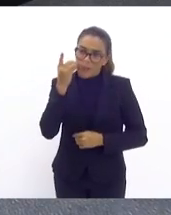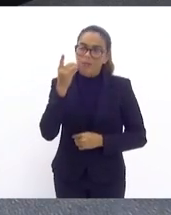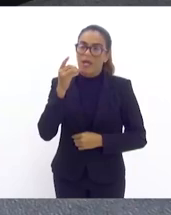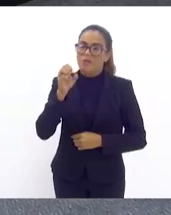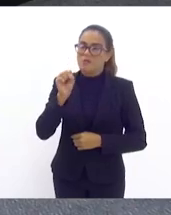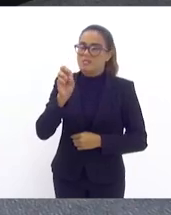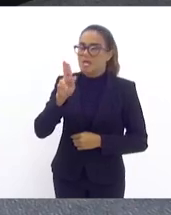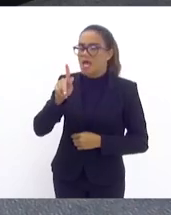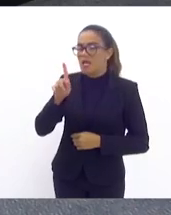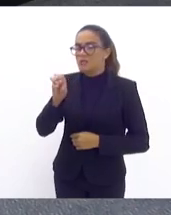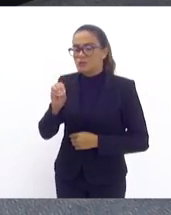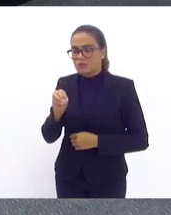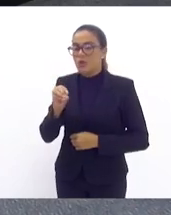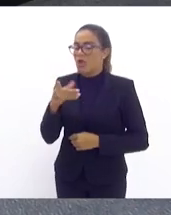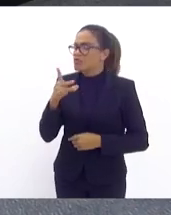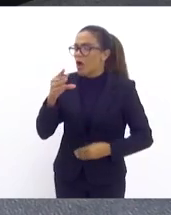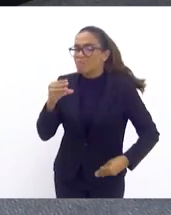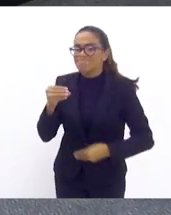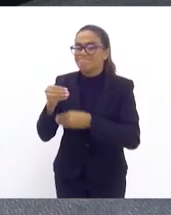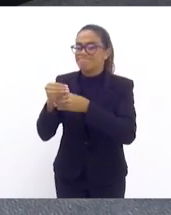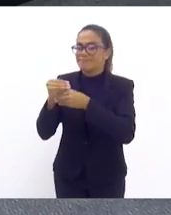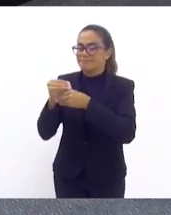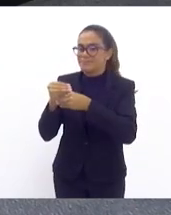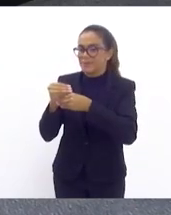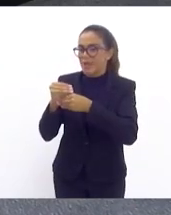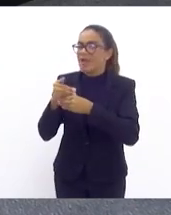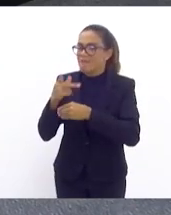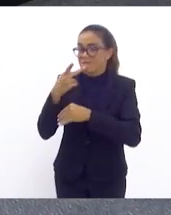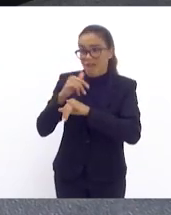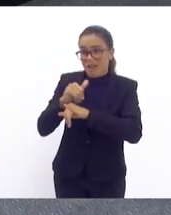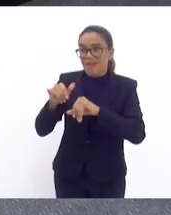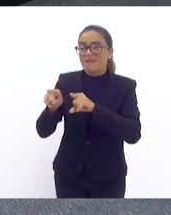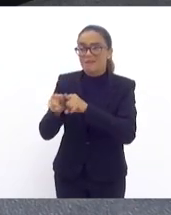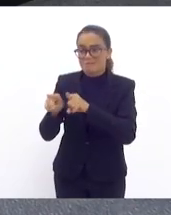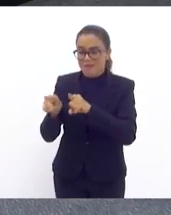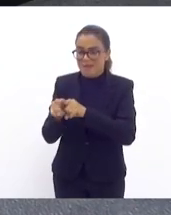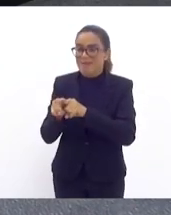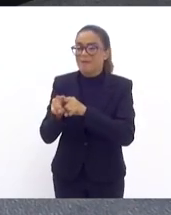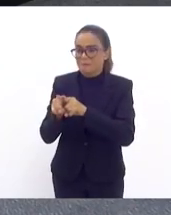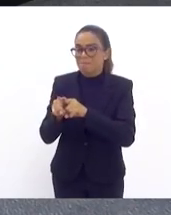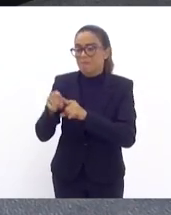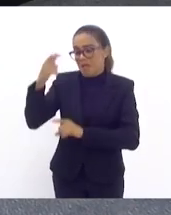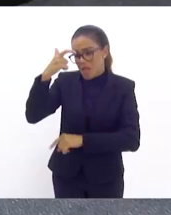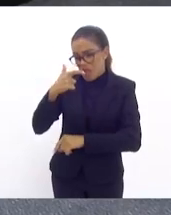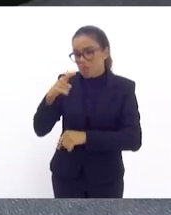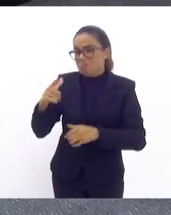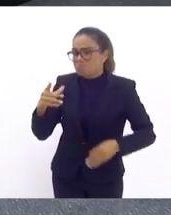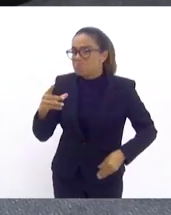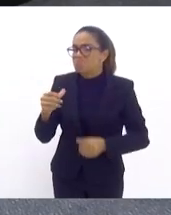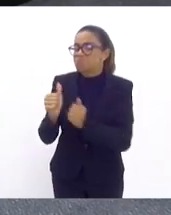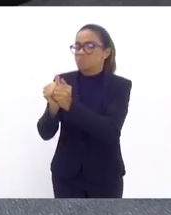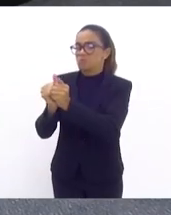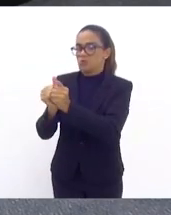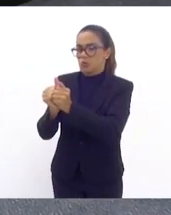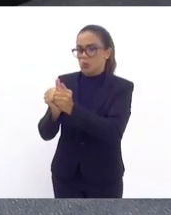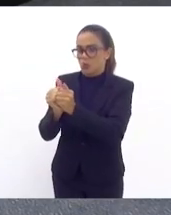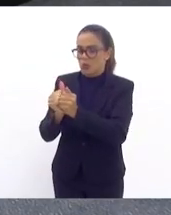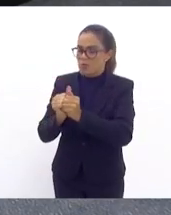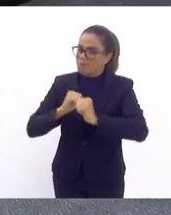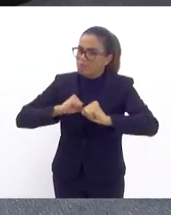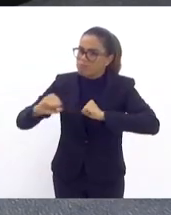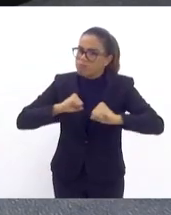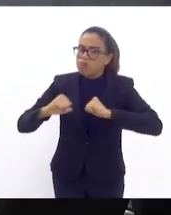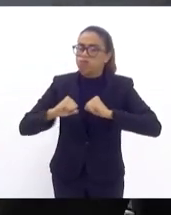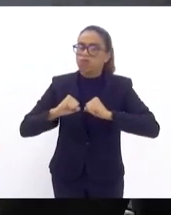ressaltar essa demanda e colocar à disposição também para estar nessa luta junto com os professores do Estado.